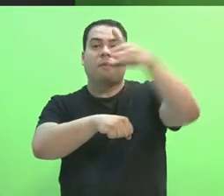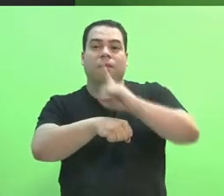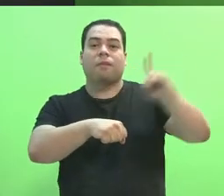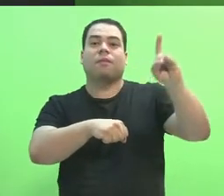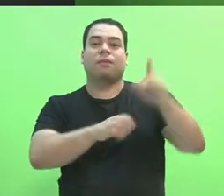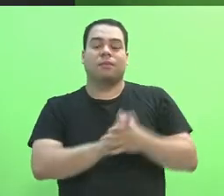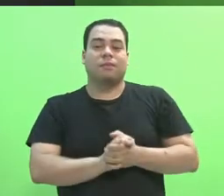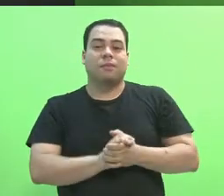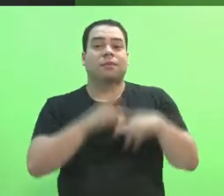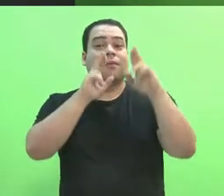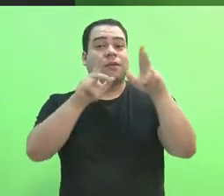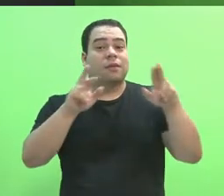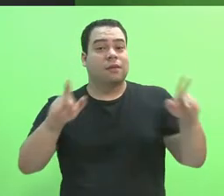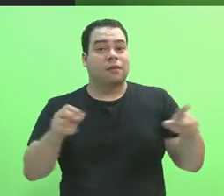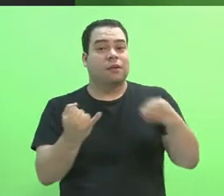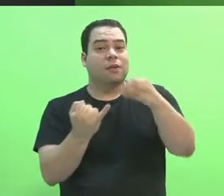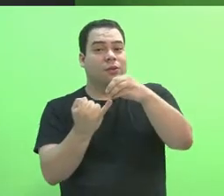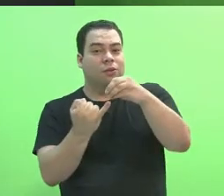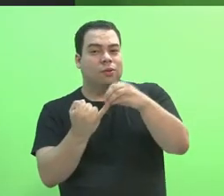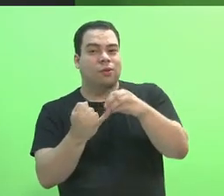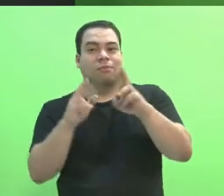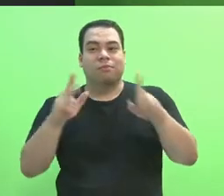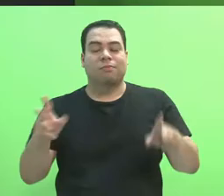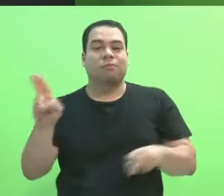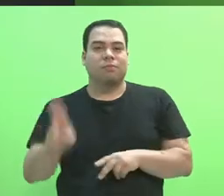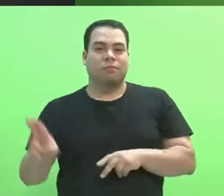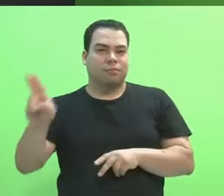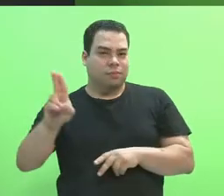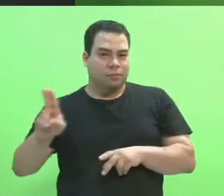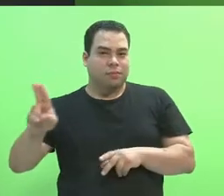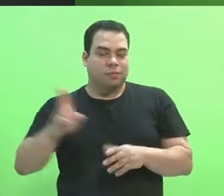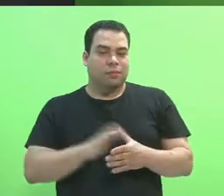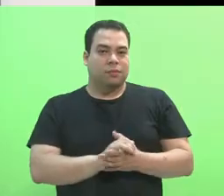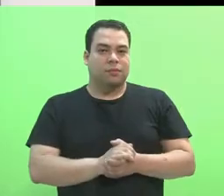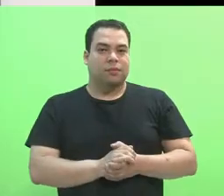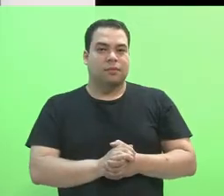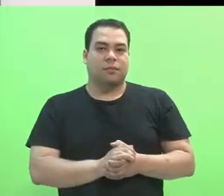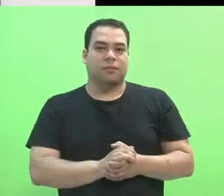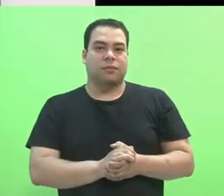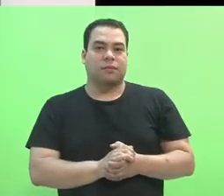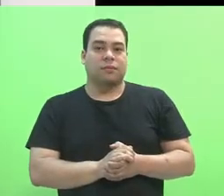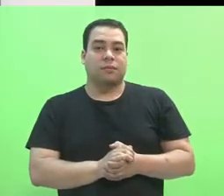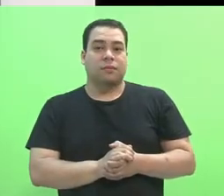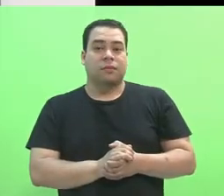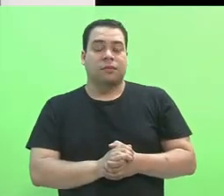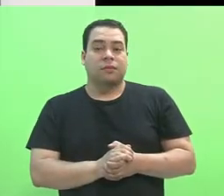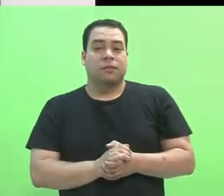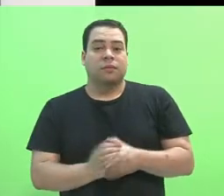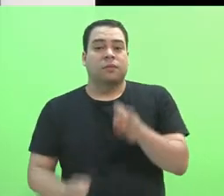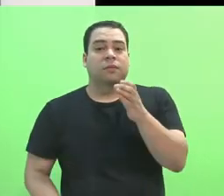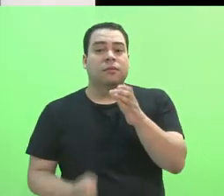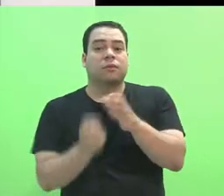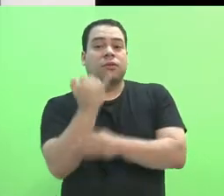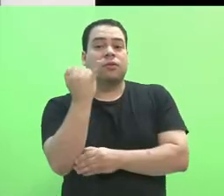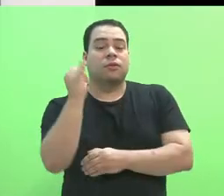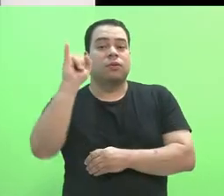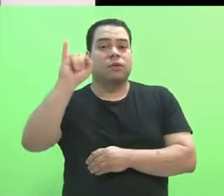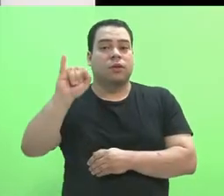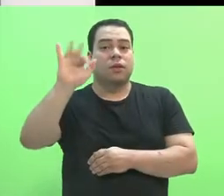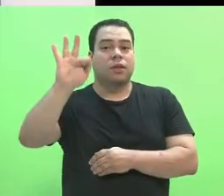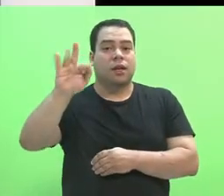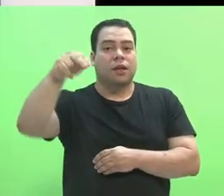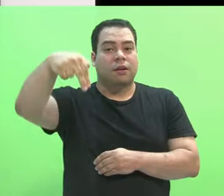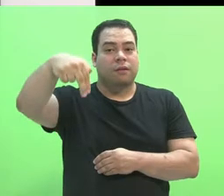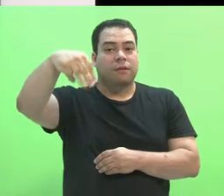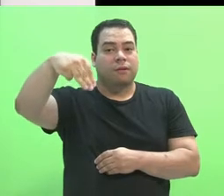grande diferença dos institutos federais em relação às universidades federais. A criação do IFNMG, do